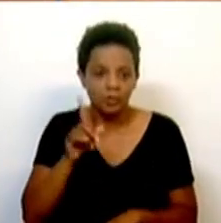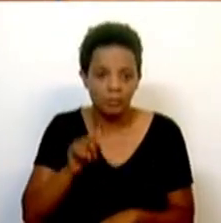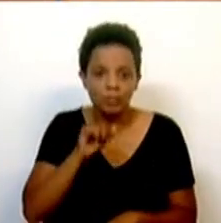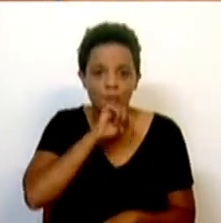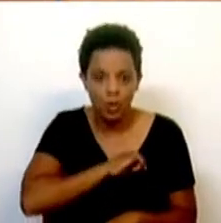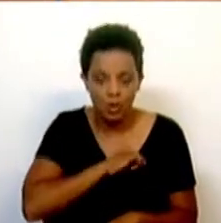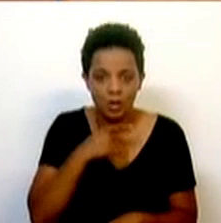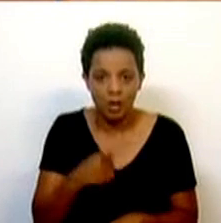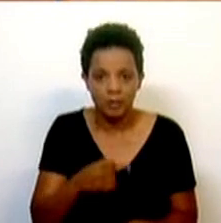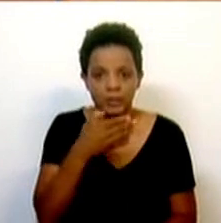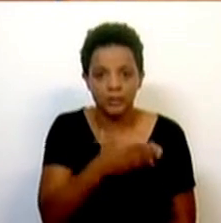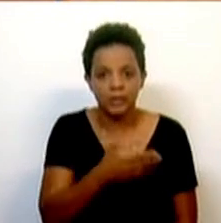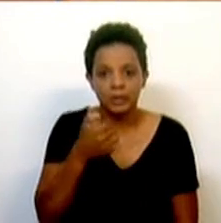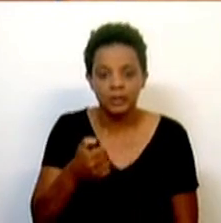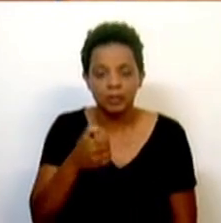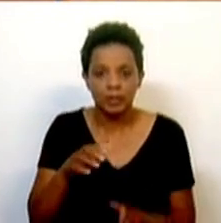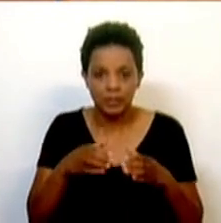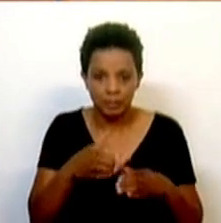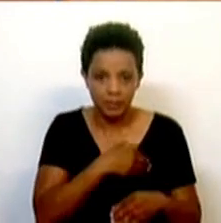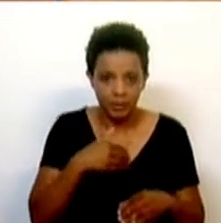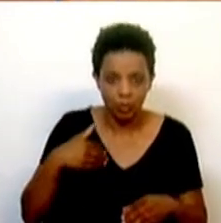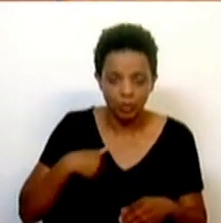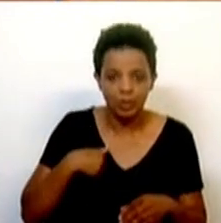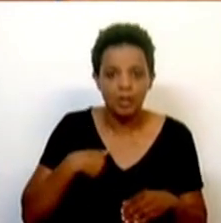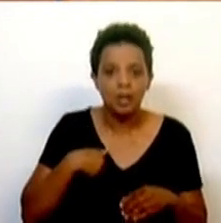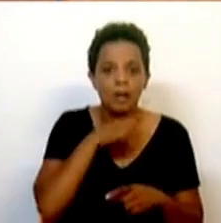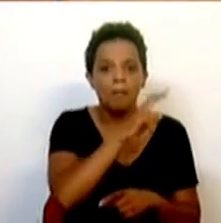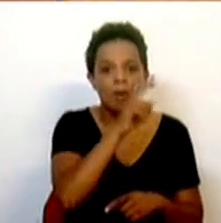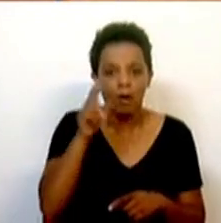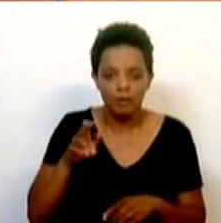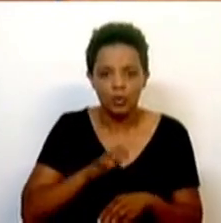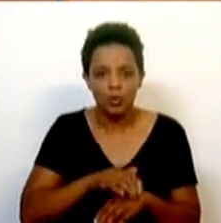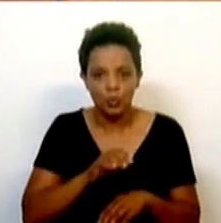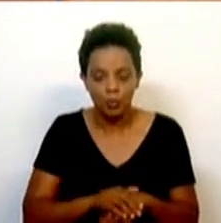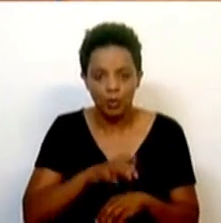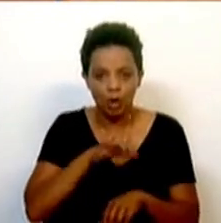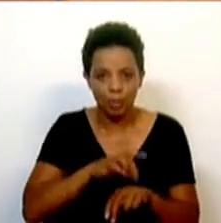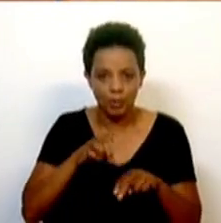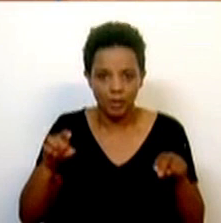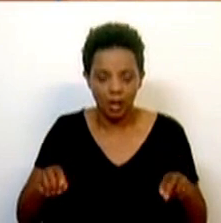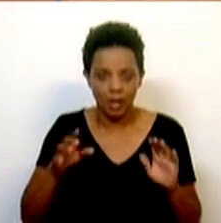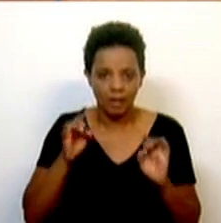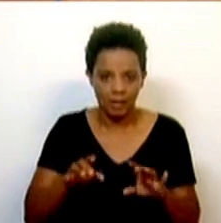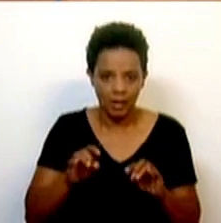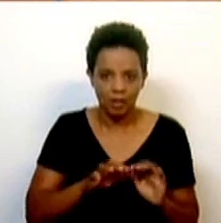haverá 75 equipas de saúde móveis para retirar o constrangimento dos hospitais,